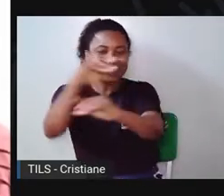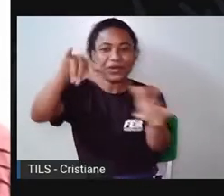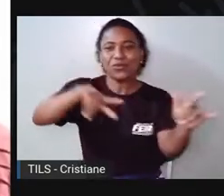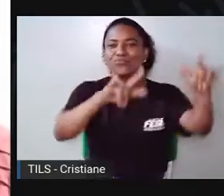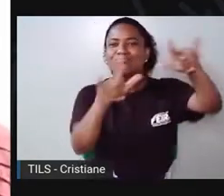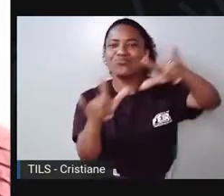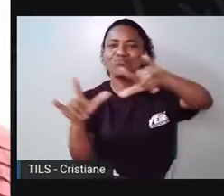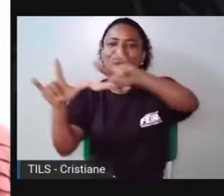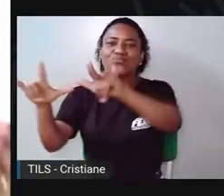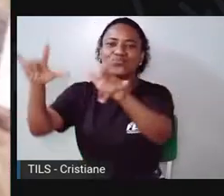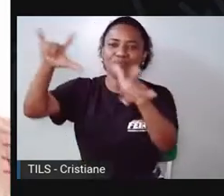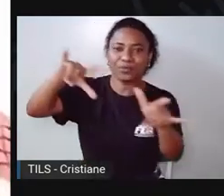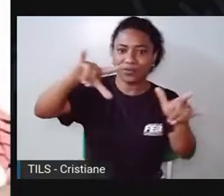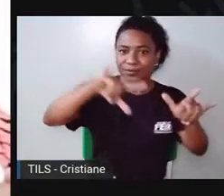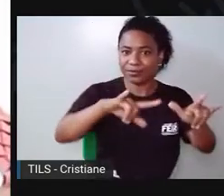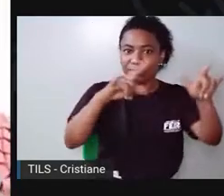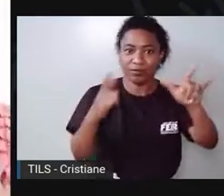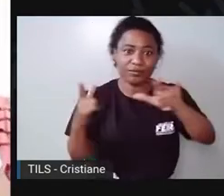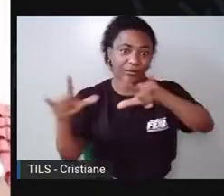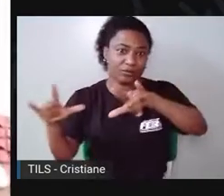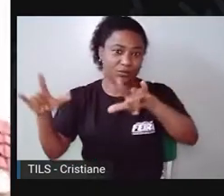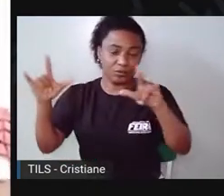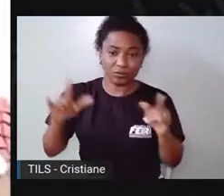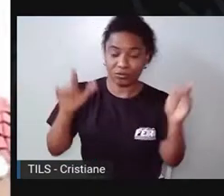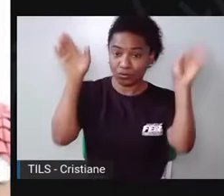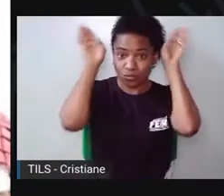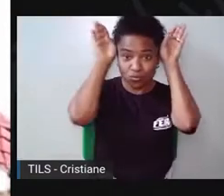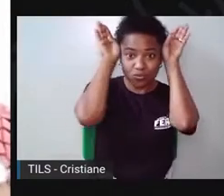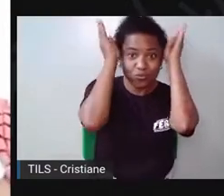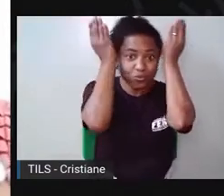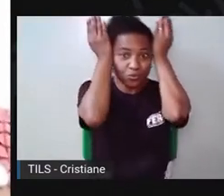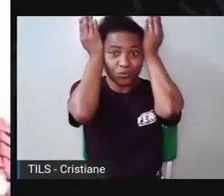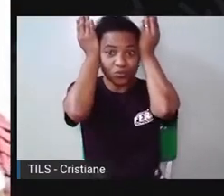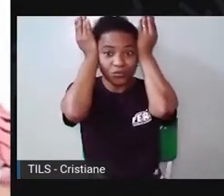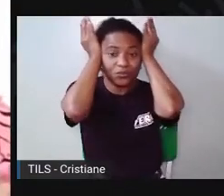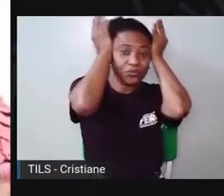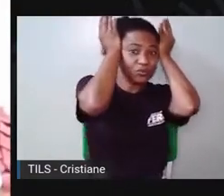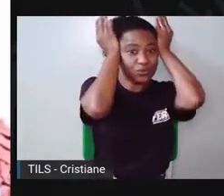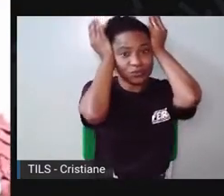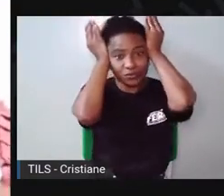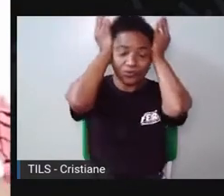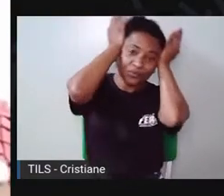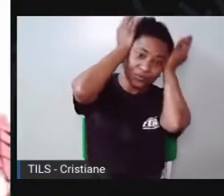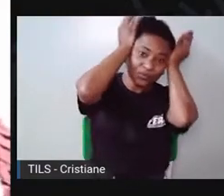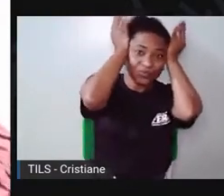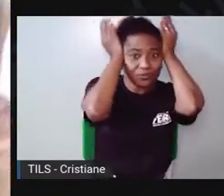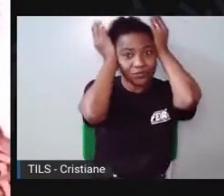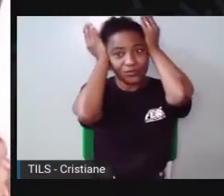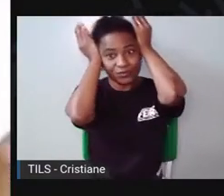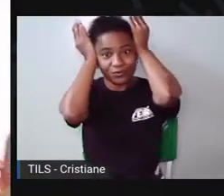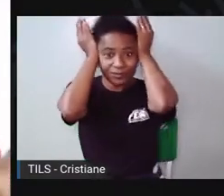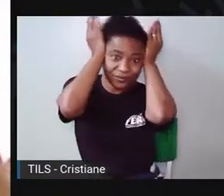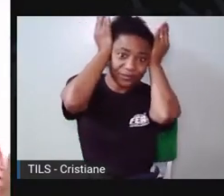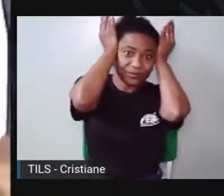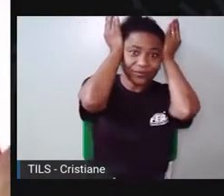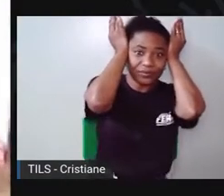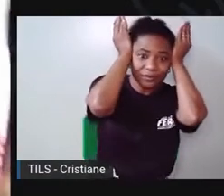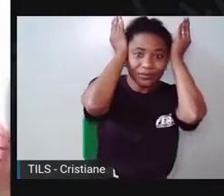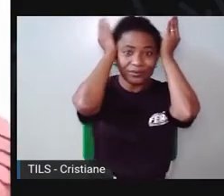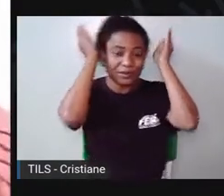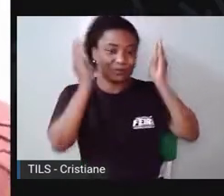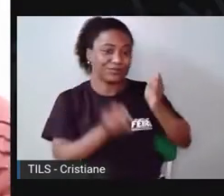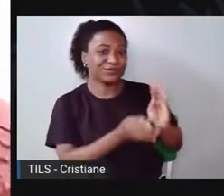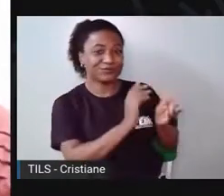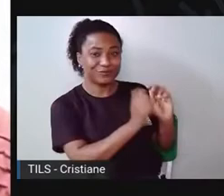me transforme em um ET assim eu danço pra você tchau, tchau,